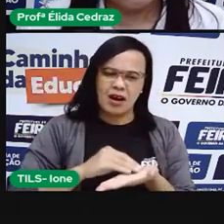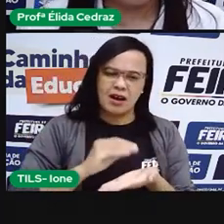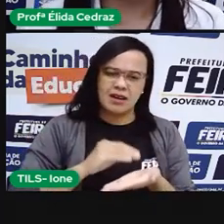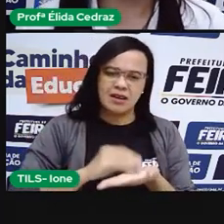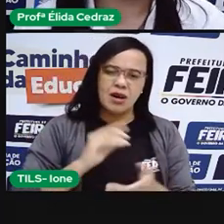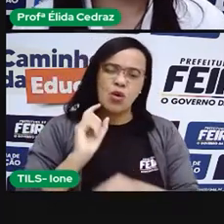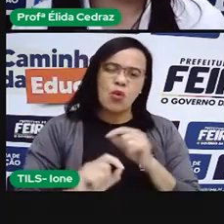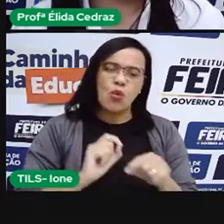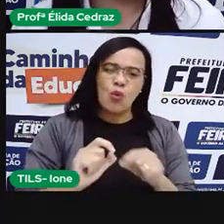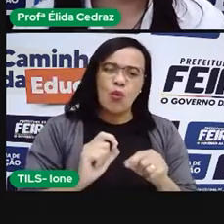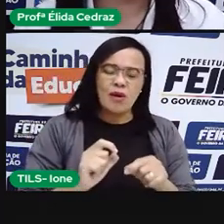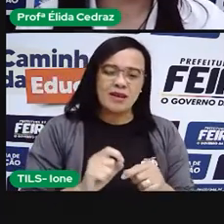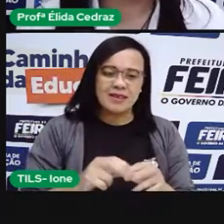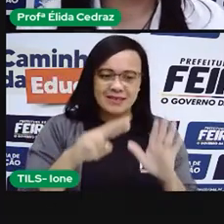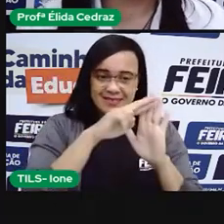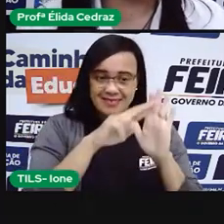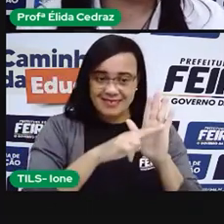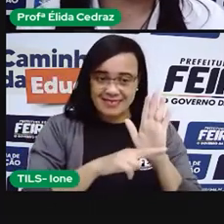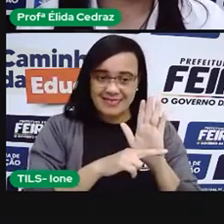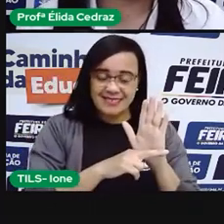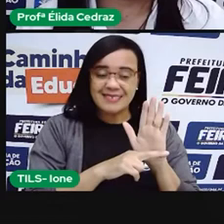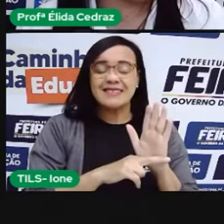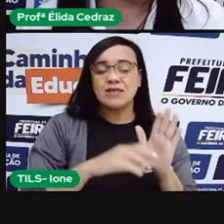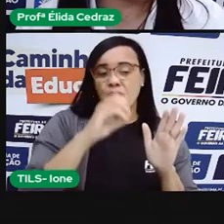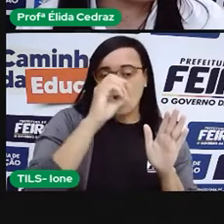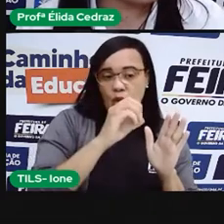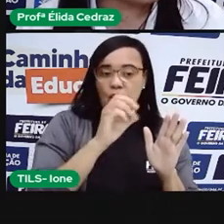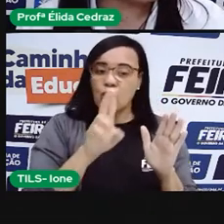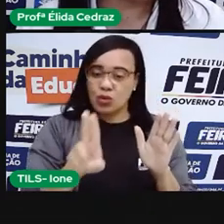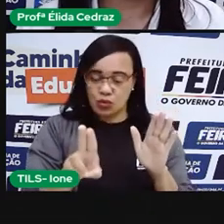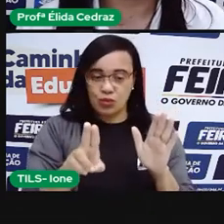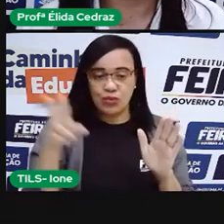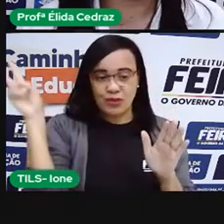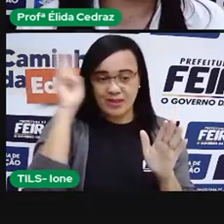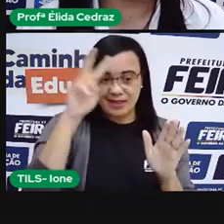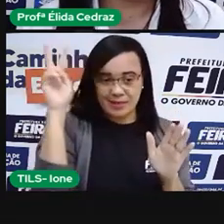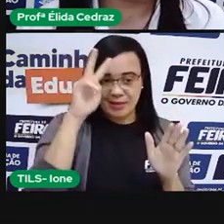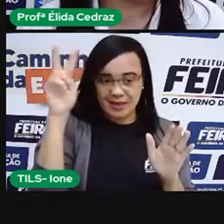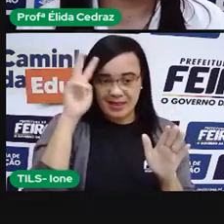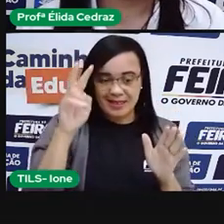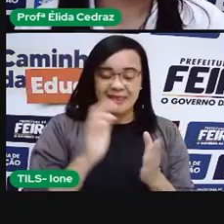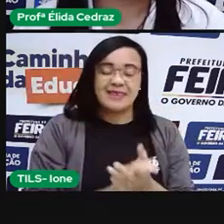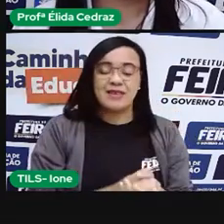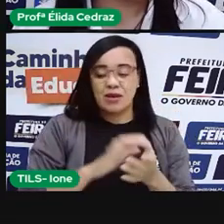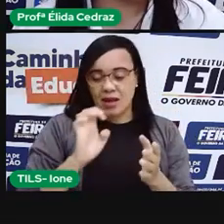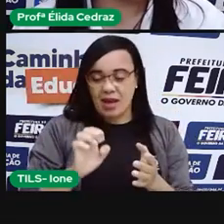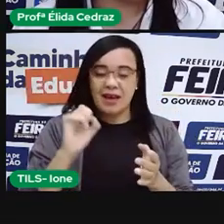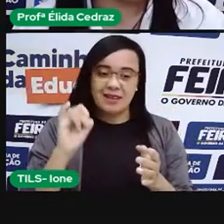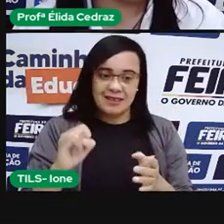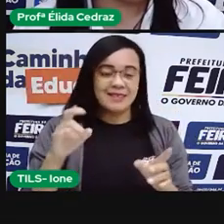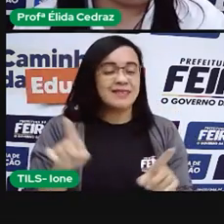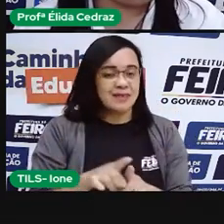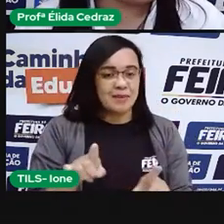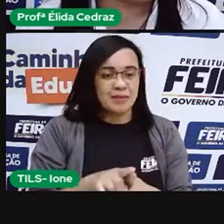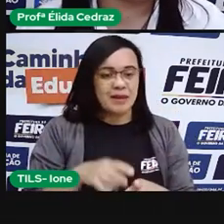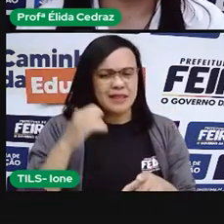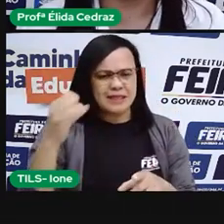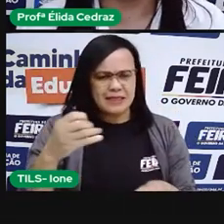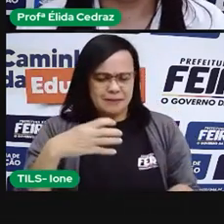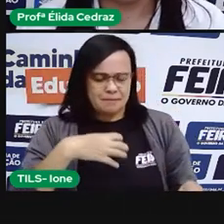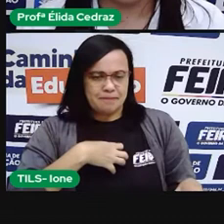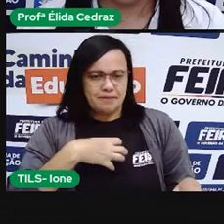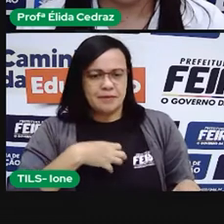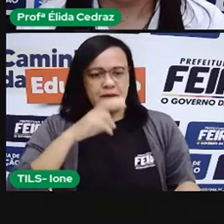Lembrando que a regrinha do O e do O do U é a mesma do E e do I. E o som foi forte.